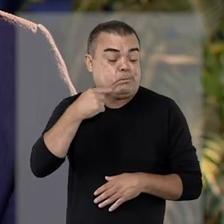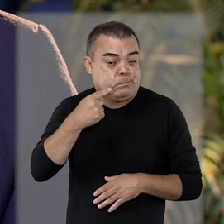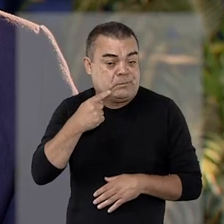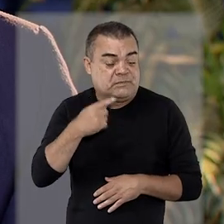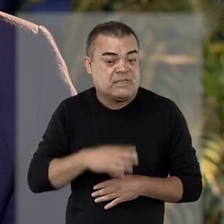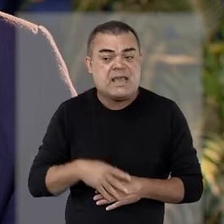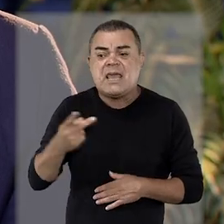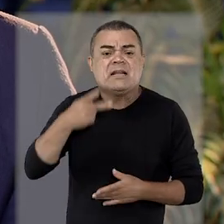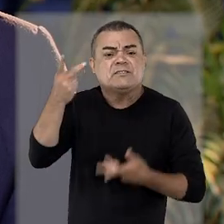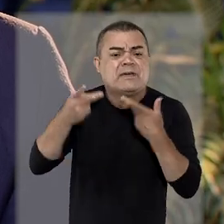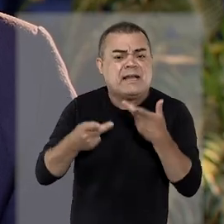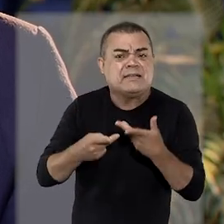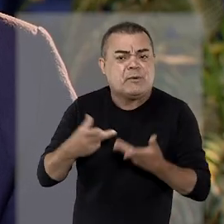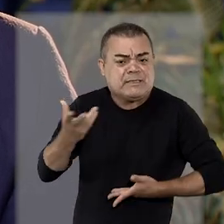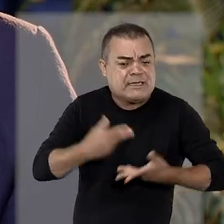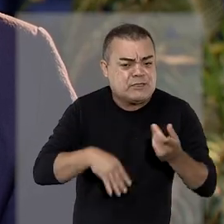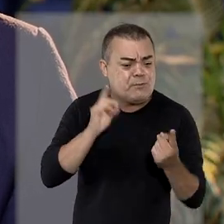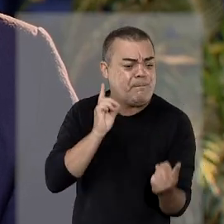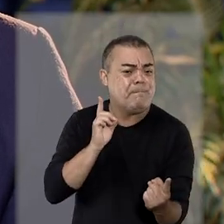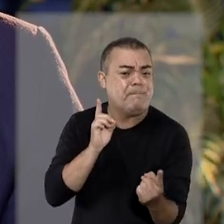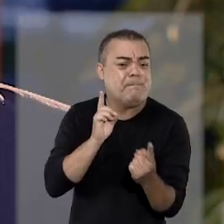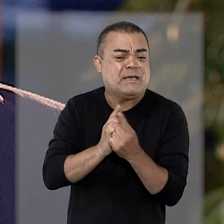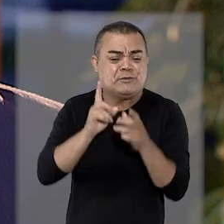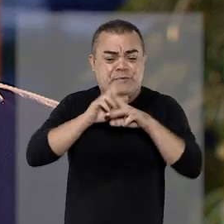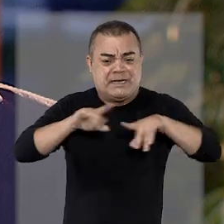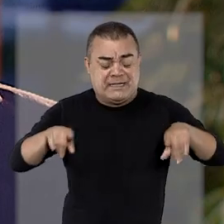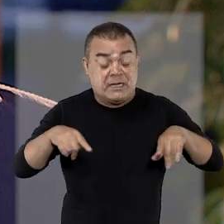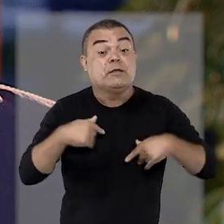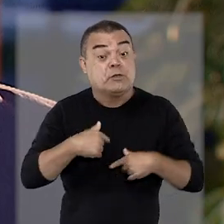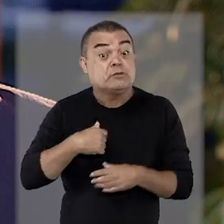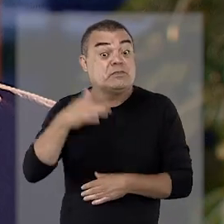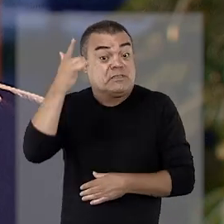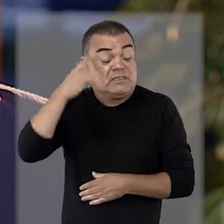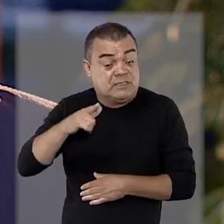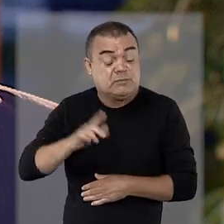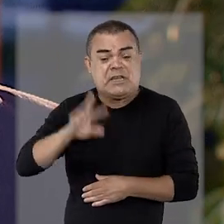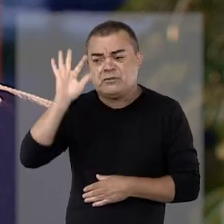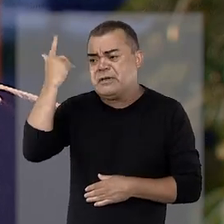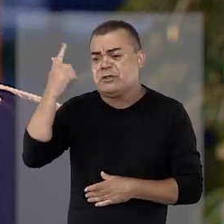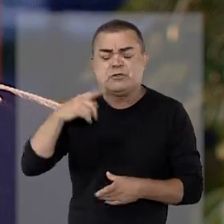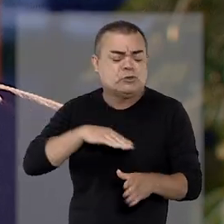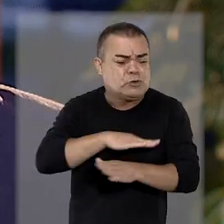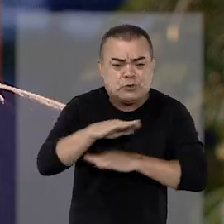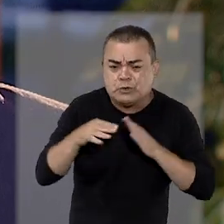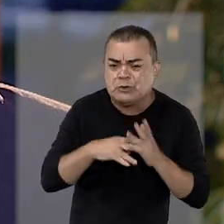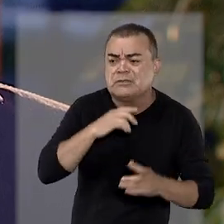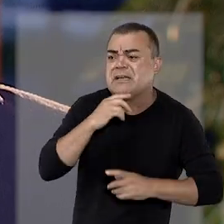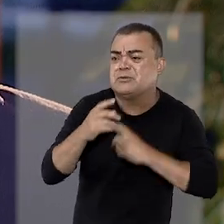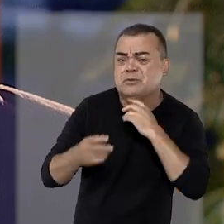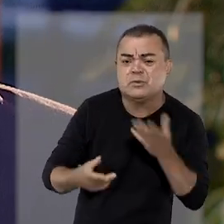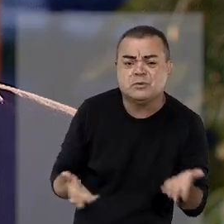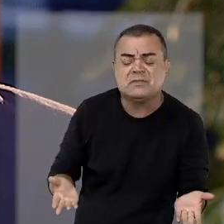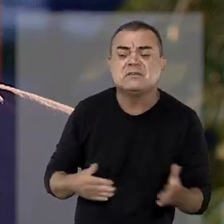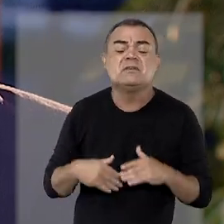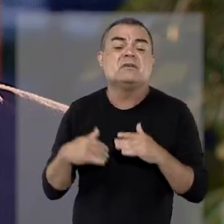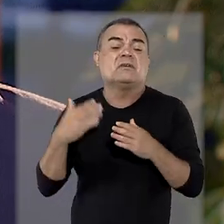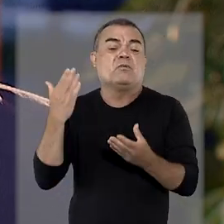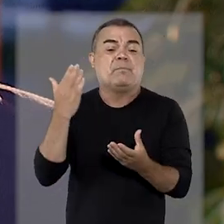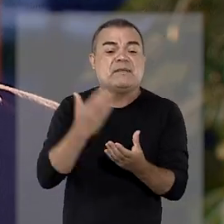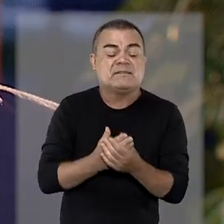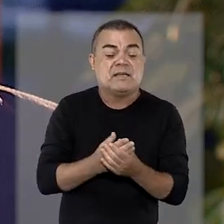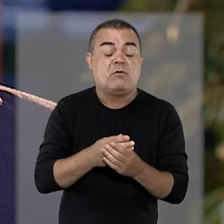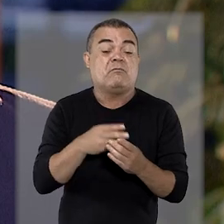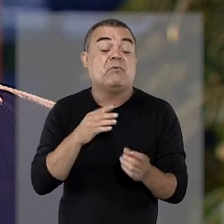Eles já chegam lá falando que é um atendimento diferente, né? A gente consegue sanar todas as dúvidas, desde um